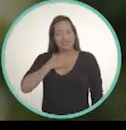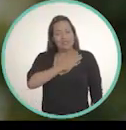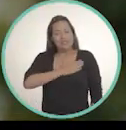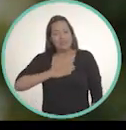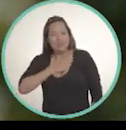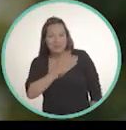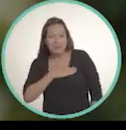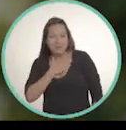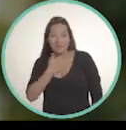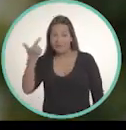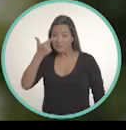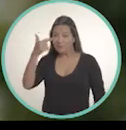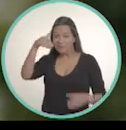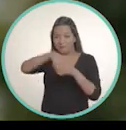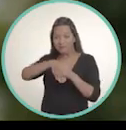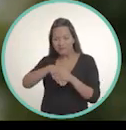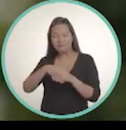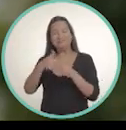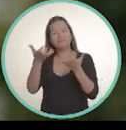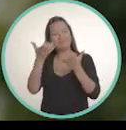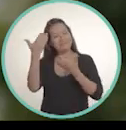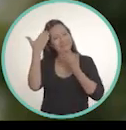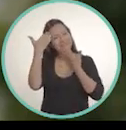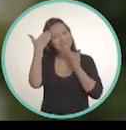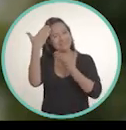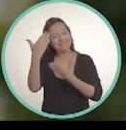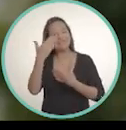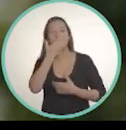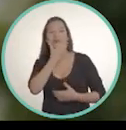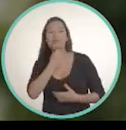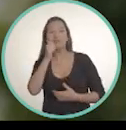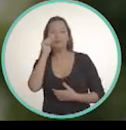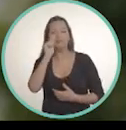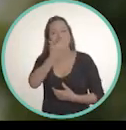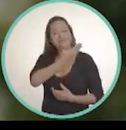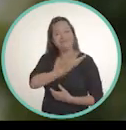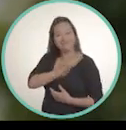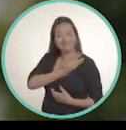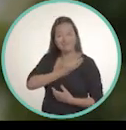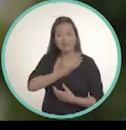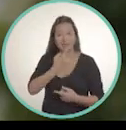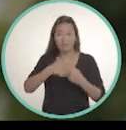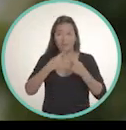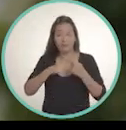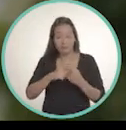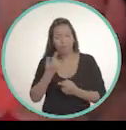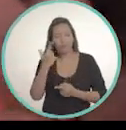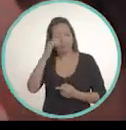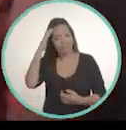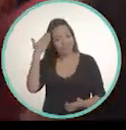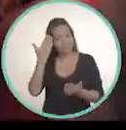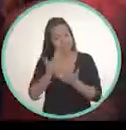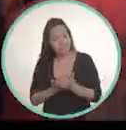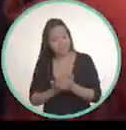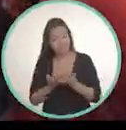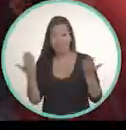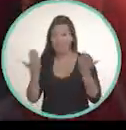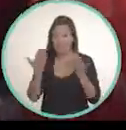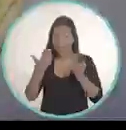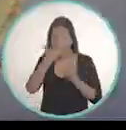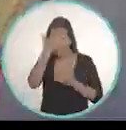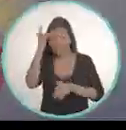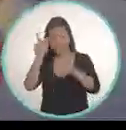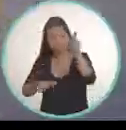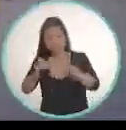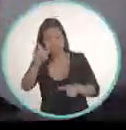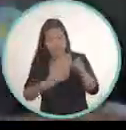Estou muito feliz de estar no segundo turno e quero agradecer a você, meu amigo e minha amiga, por ter me dado essa chance. Agora, as